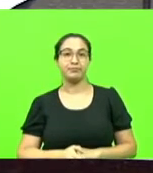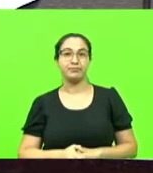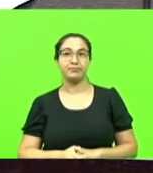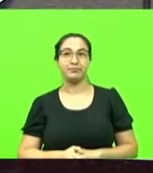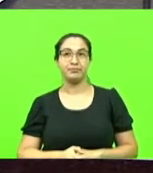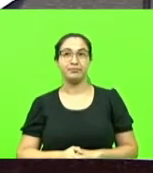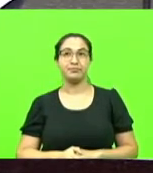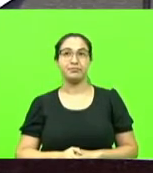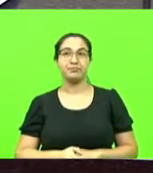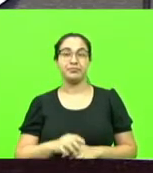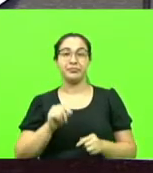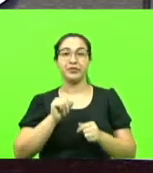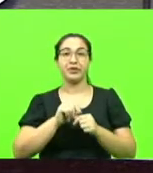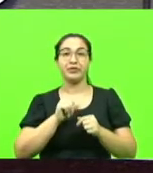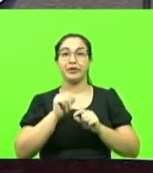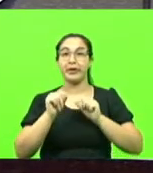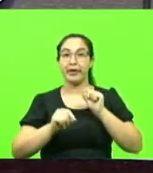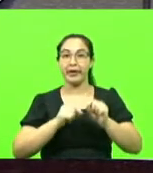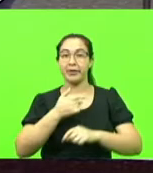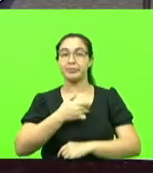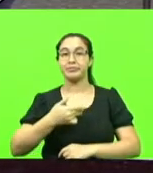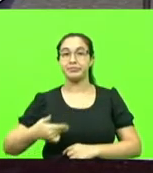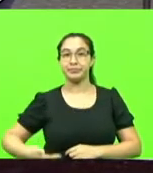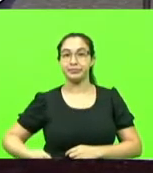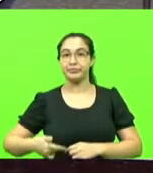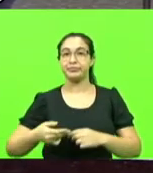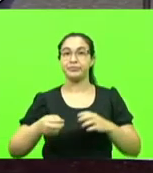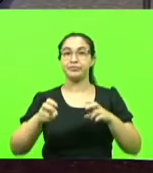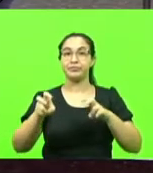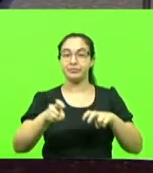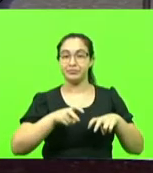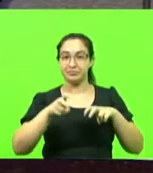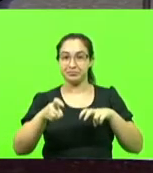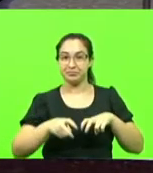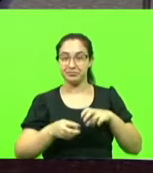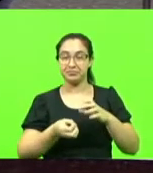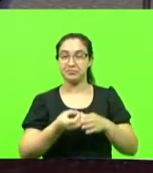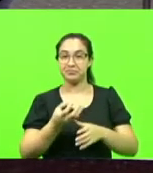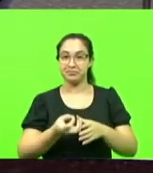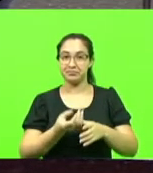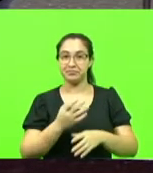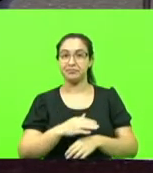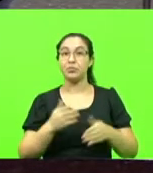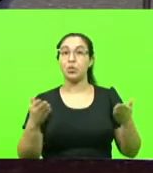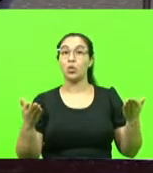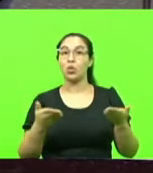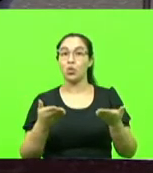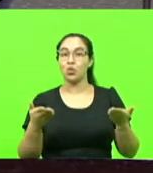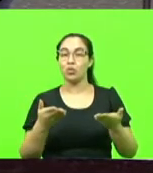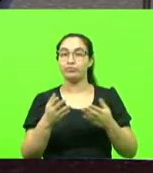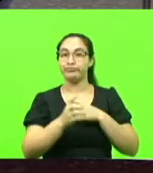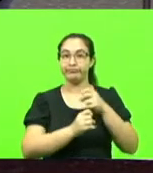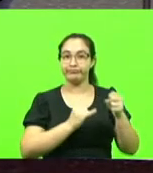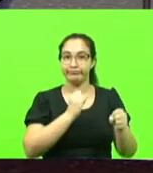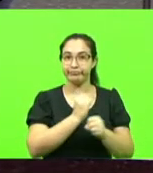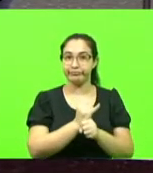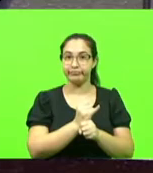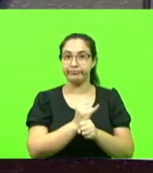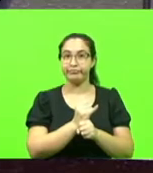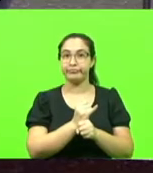Hoje, a internet chega apenas até as sedes das propriedades